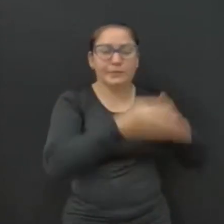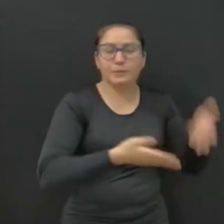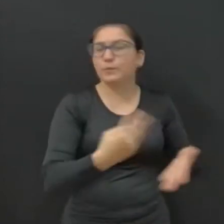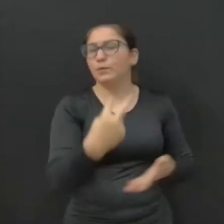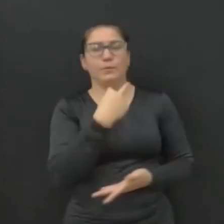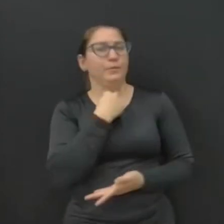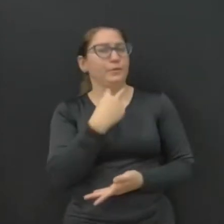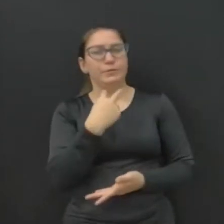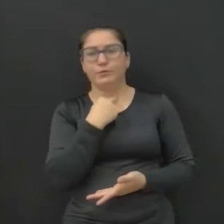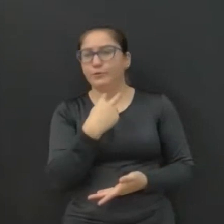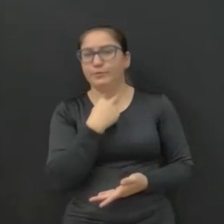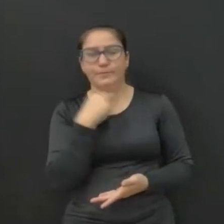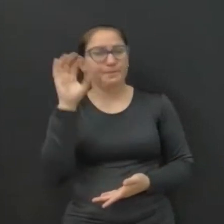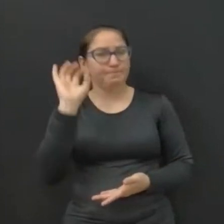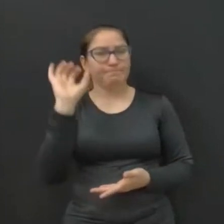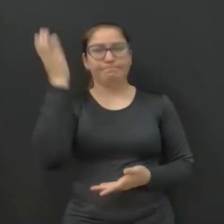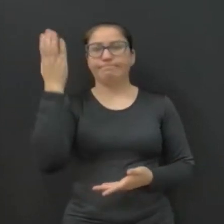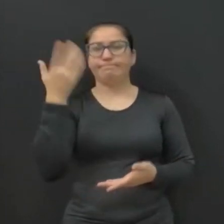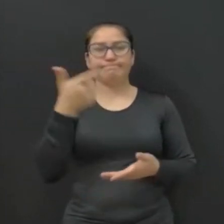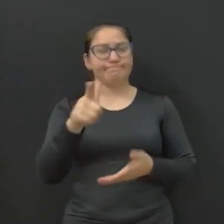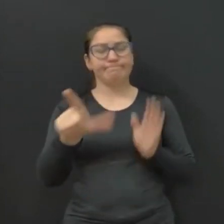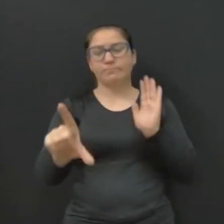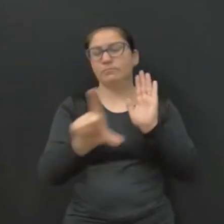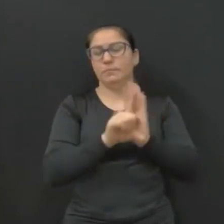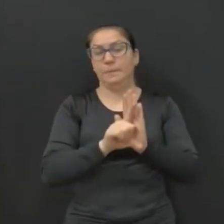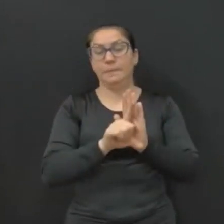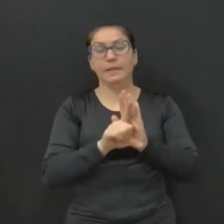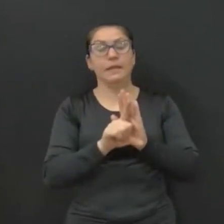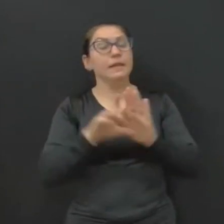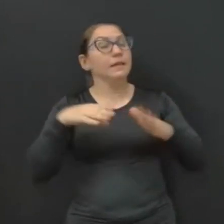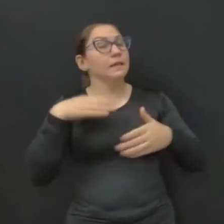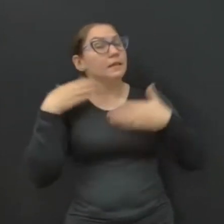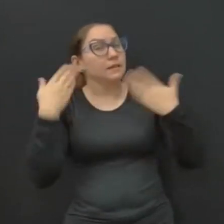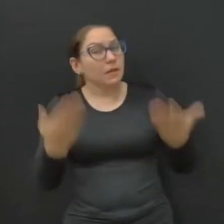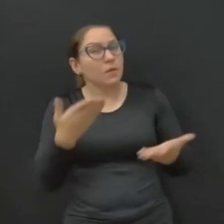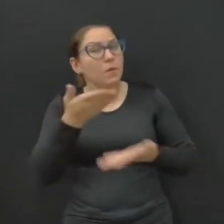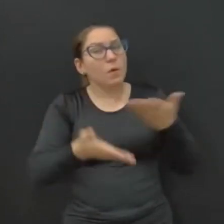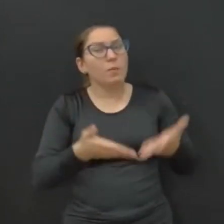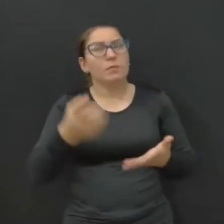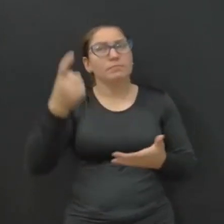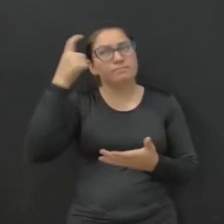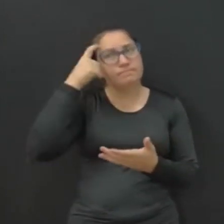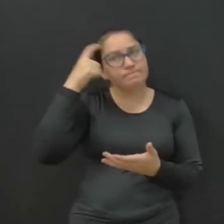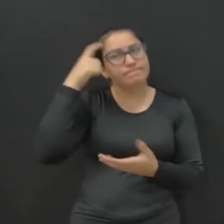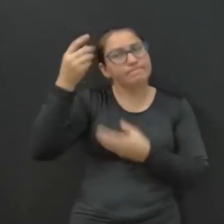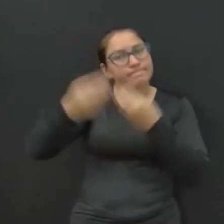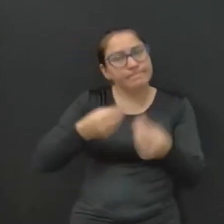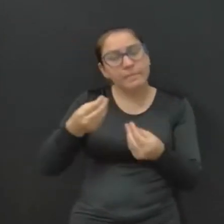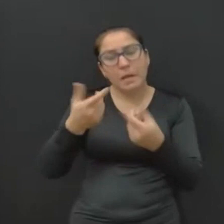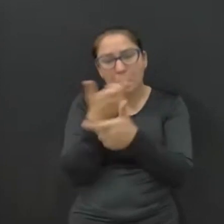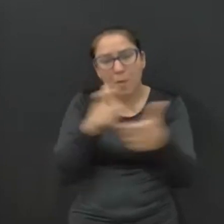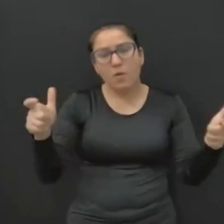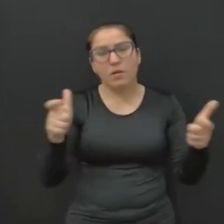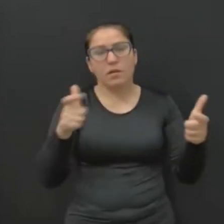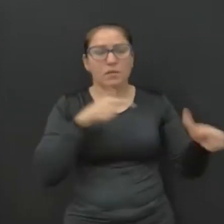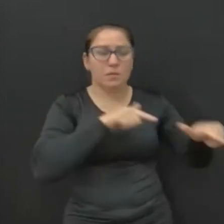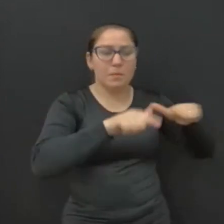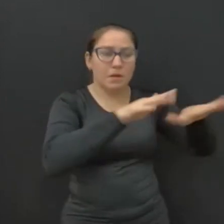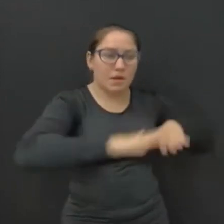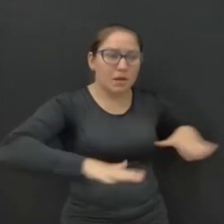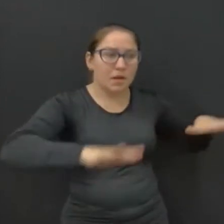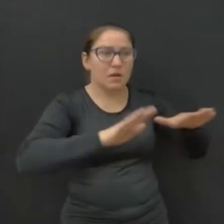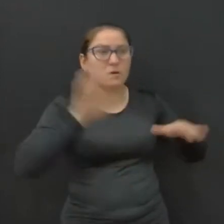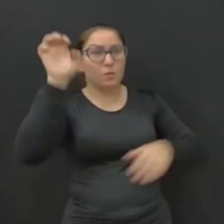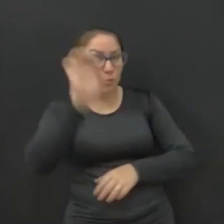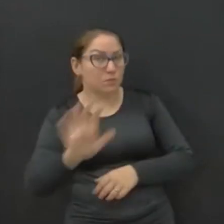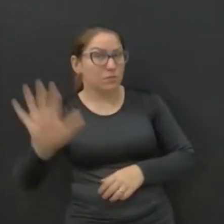possível de acontecer, não há legalidade. Então, como eu disse, primeiro, não há lógica nenhuma. A maioria dos servidores da regional do